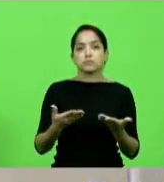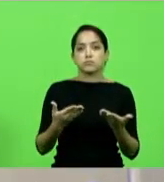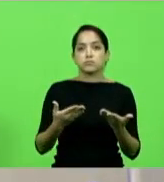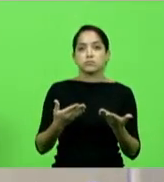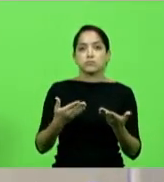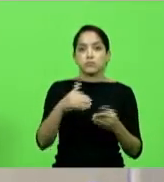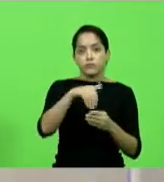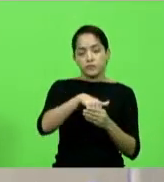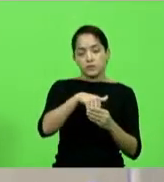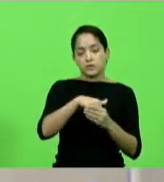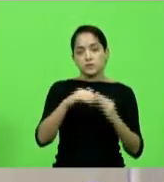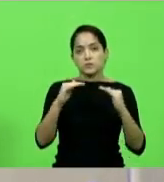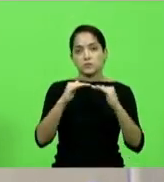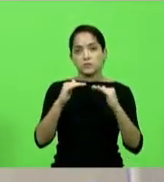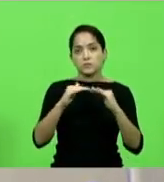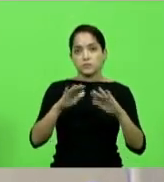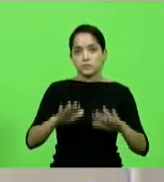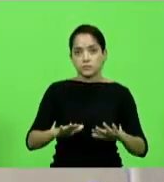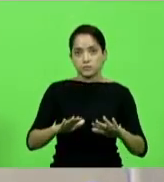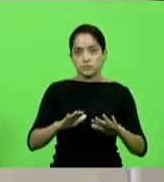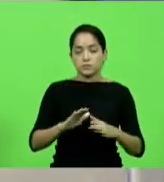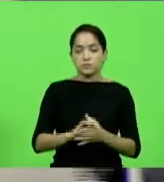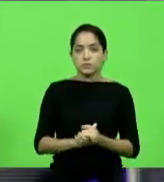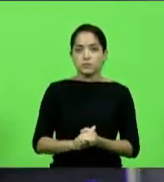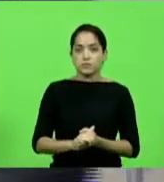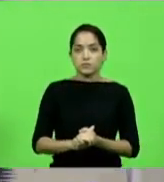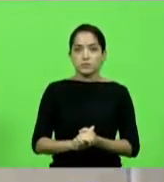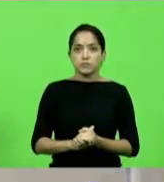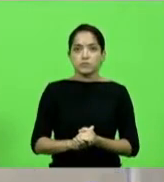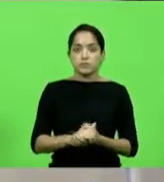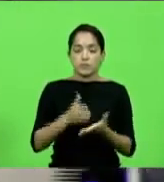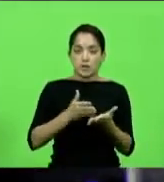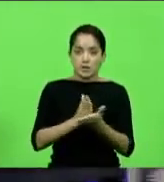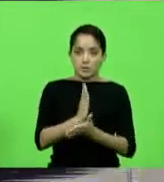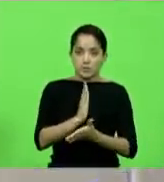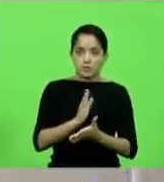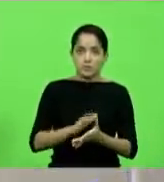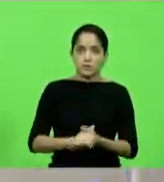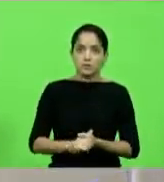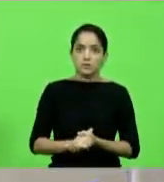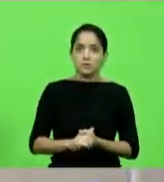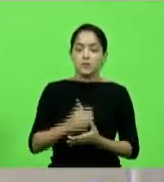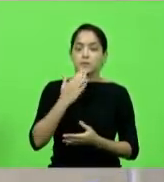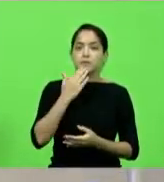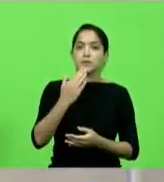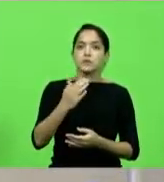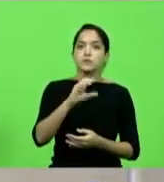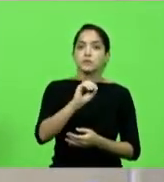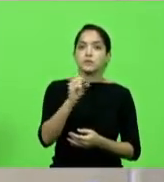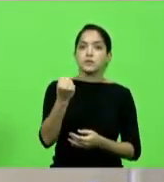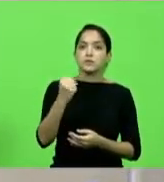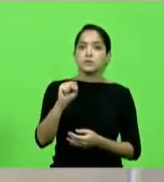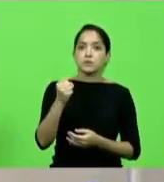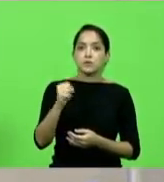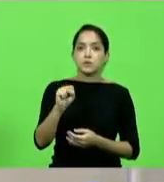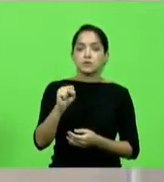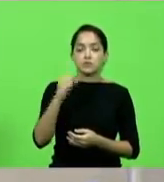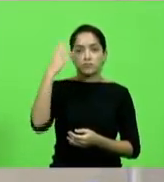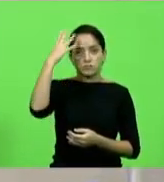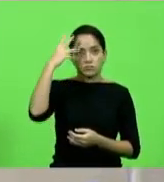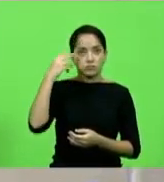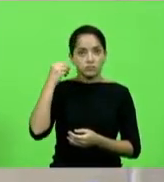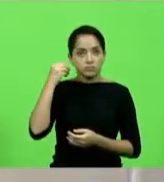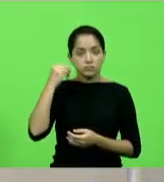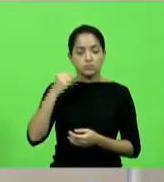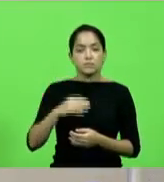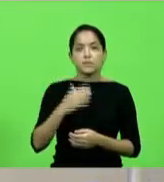discutir em votação, deputados que aprovam permaneça como se encontra, aprovado por unanimidade, pedido de informação 08, autor deputado Luciane Carminati,